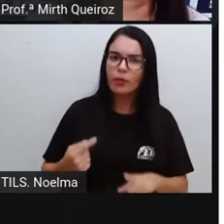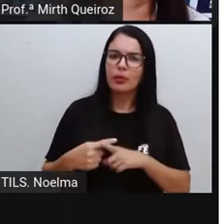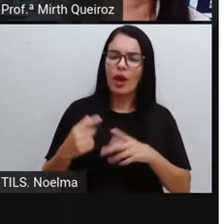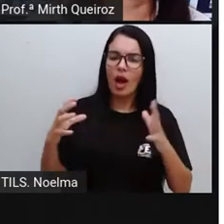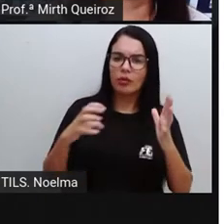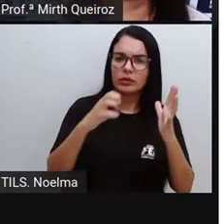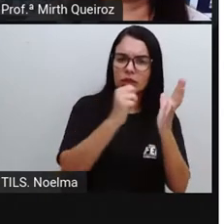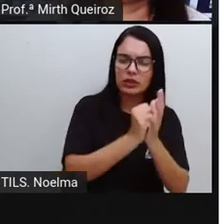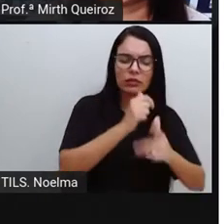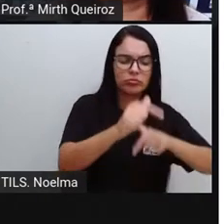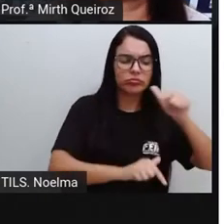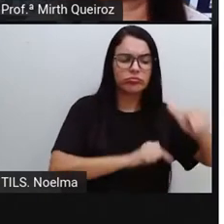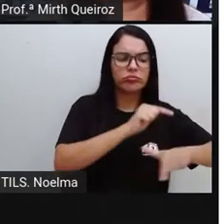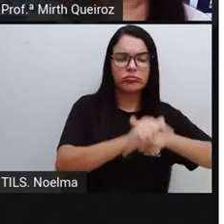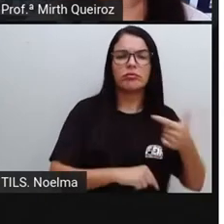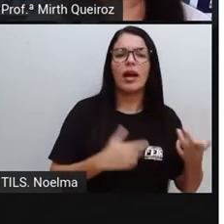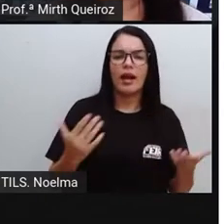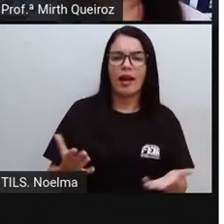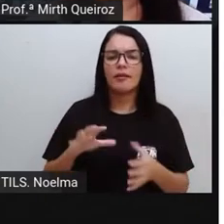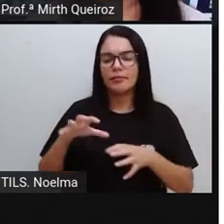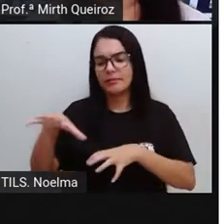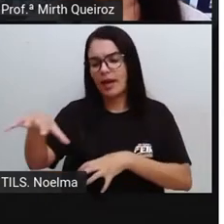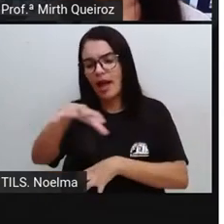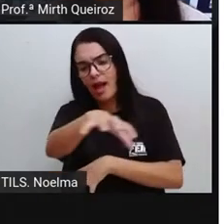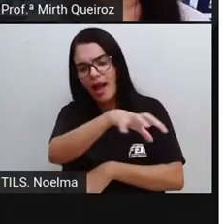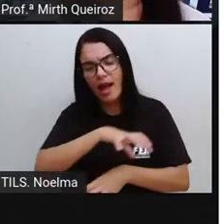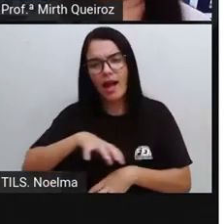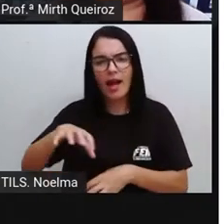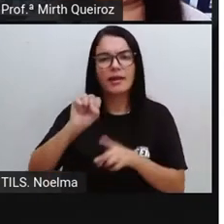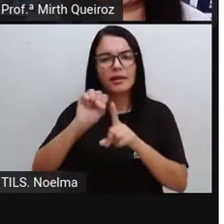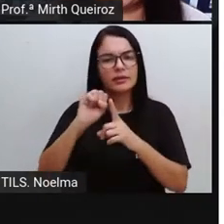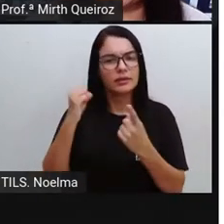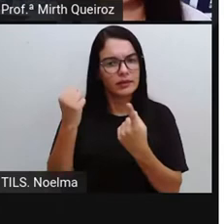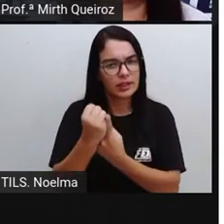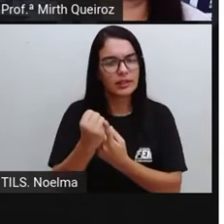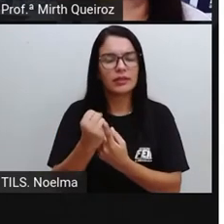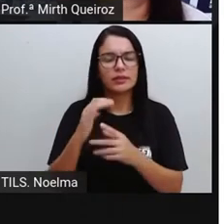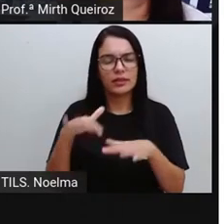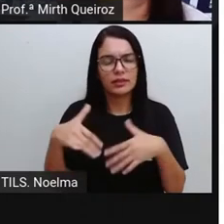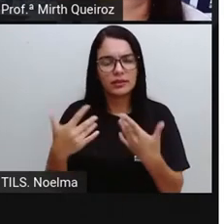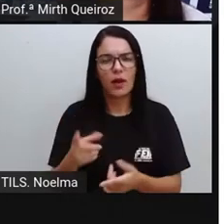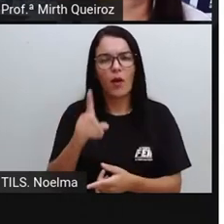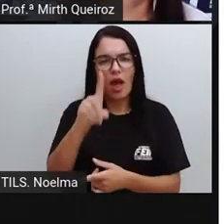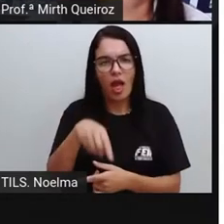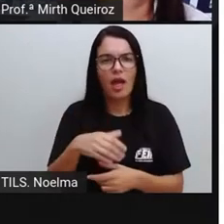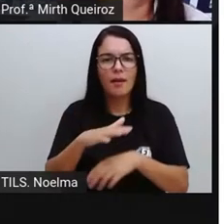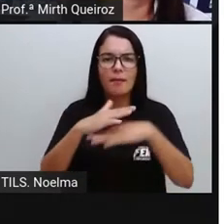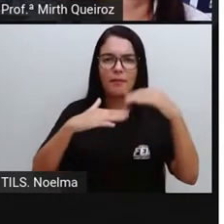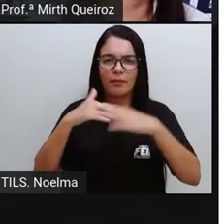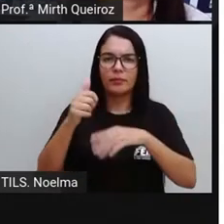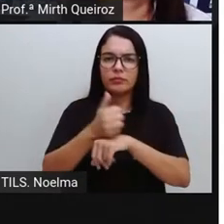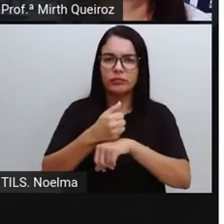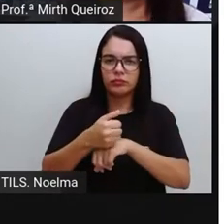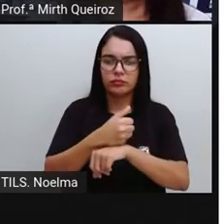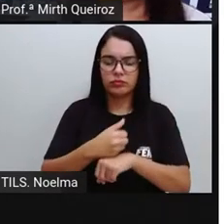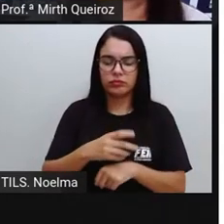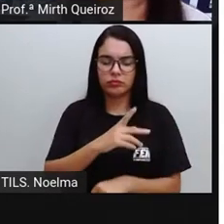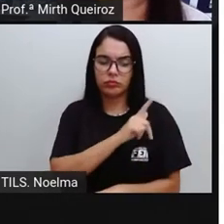Algumas atividades a serviço da sociedade Por isso que nós chamamos de servidores